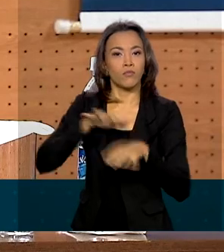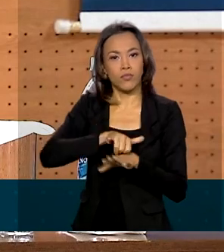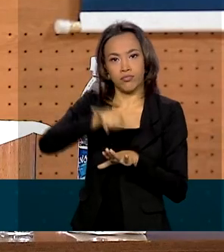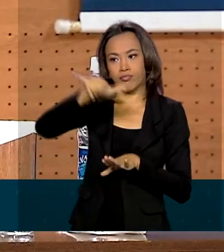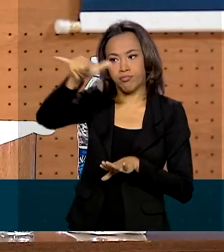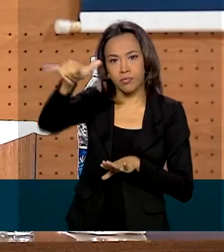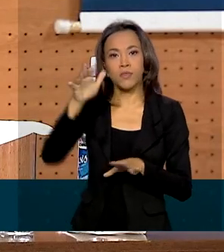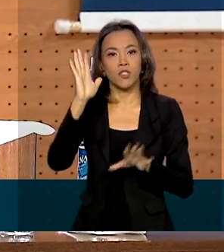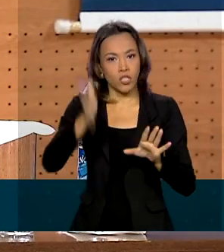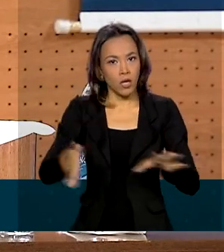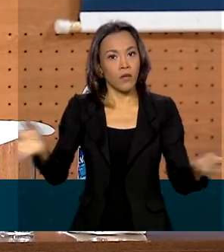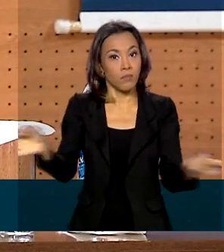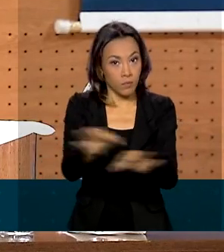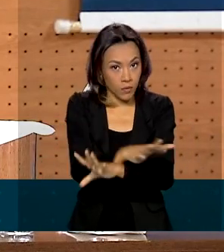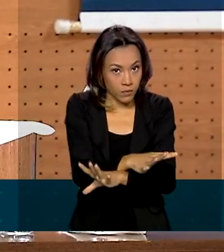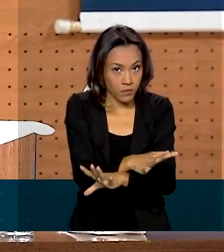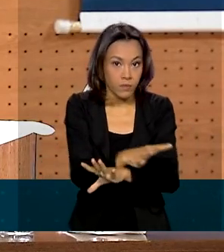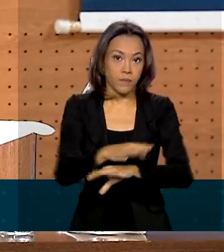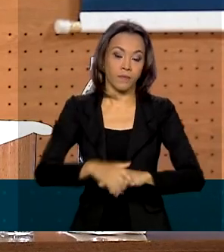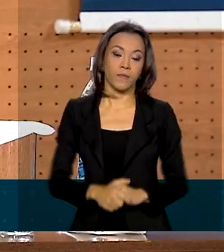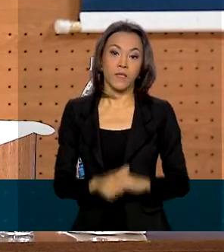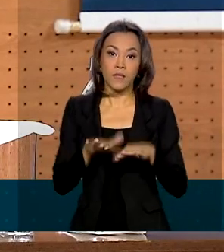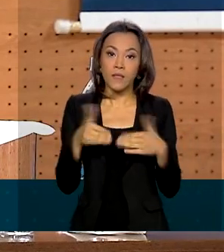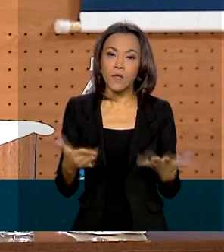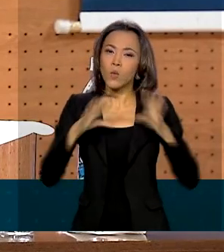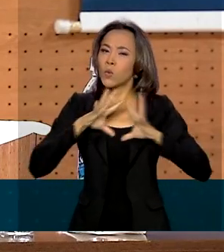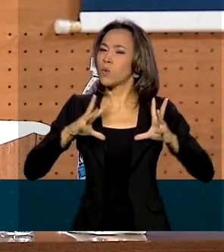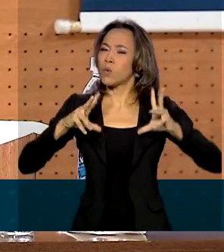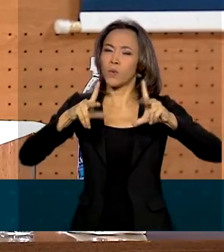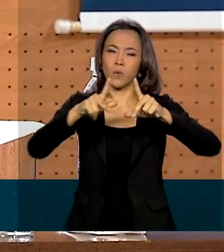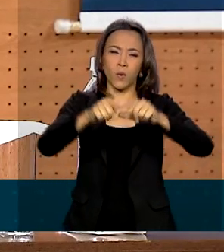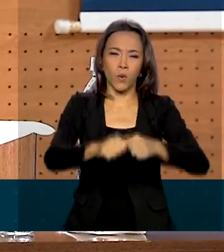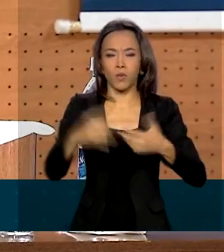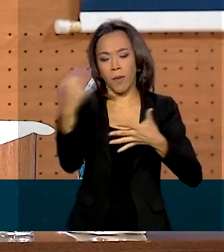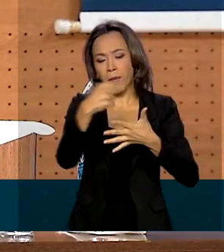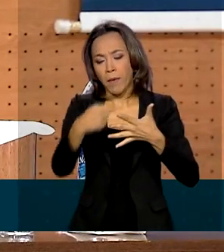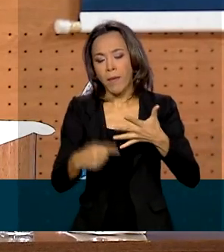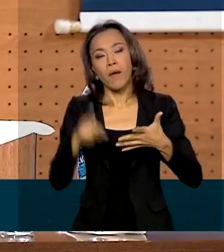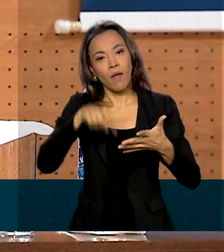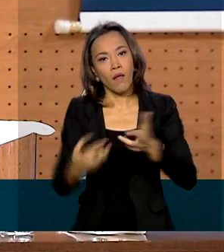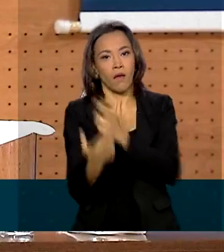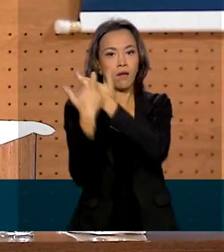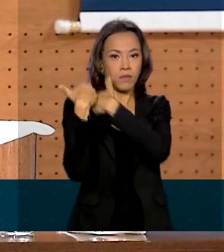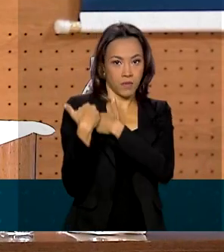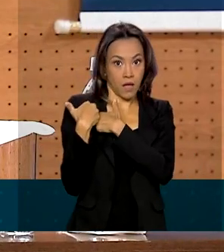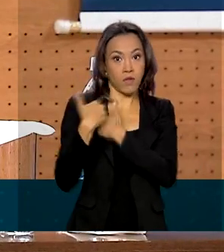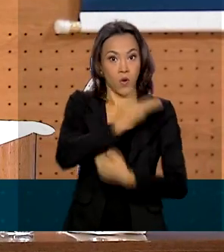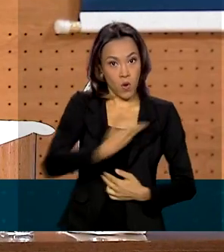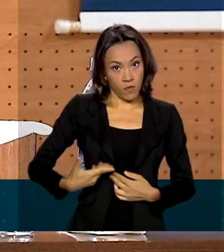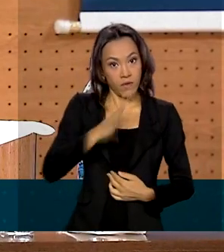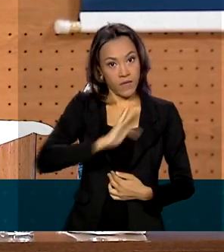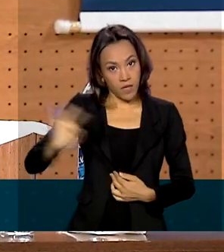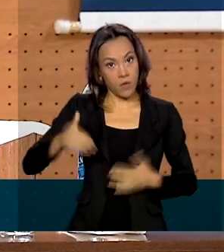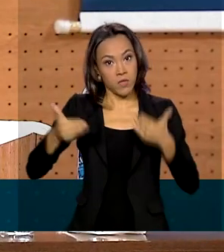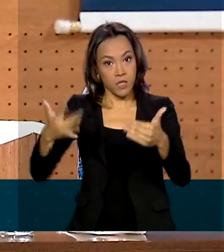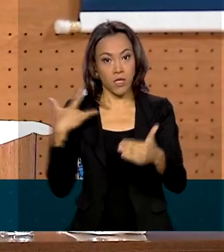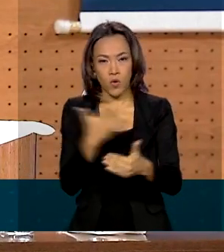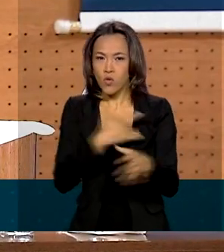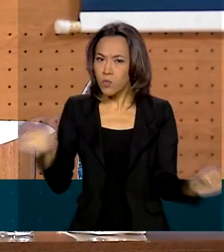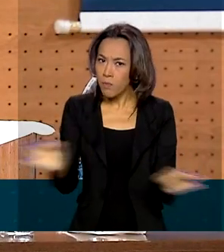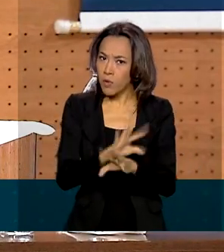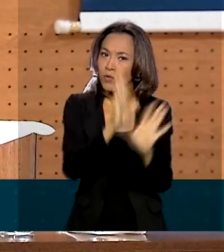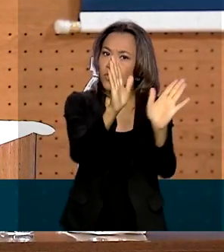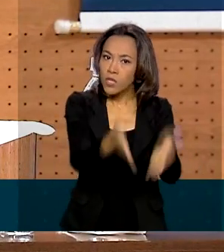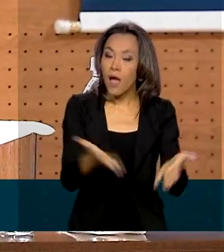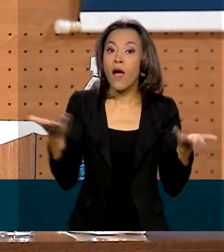executado. Então, todas as medidas que cabiam ao Ministério da Saúde, ao Governo Federal, já foram executadas. Agora